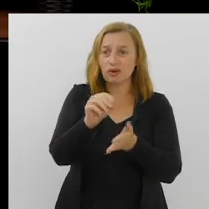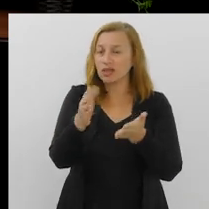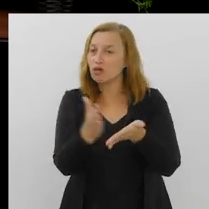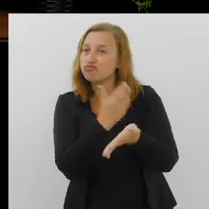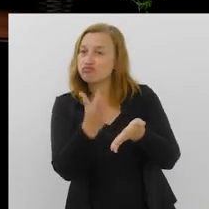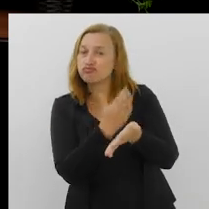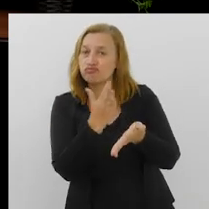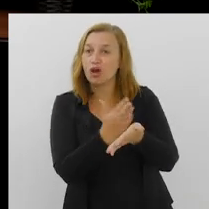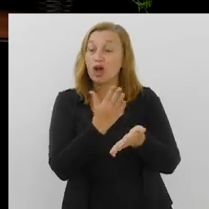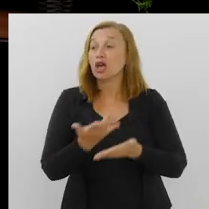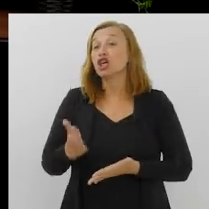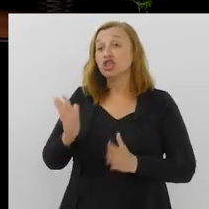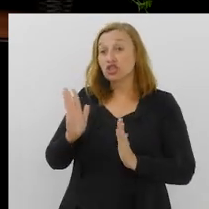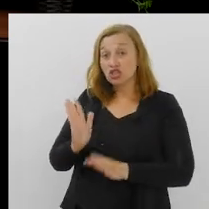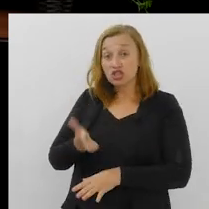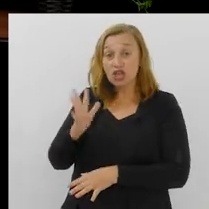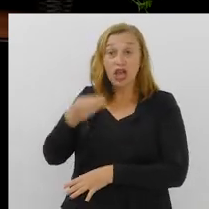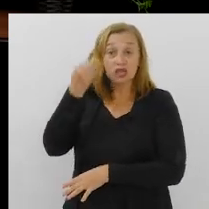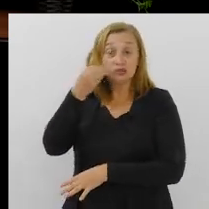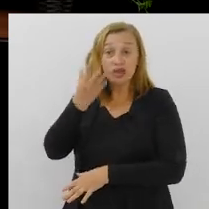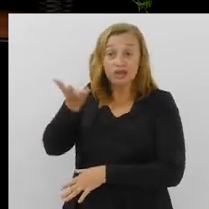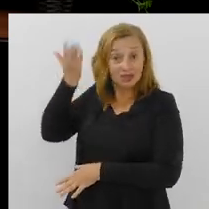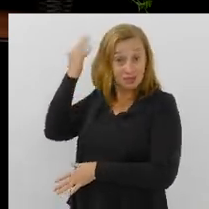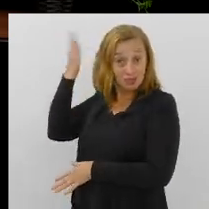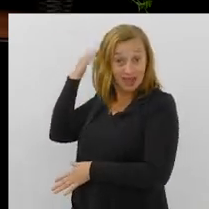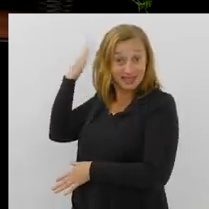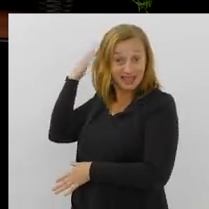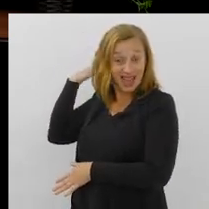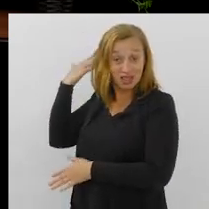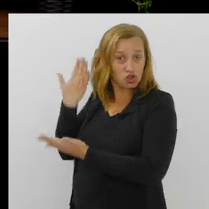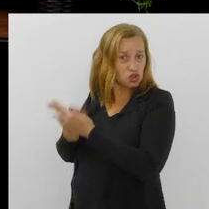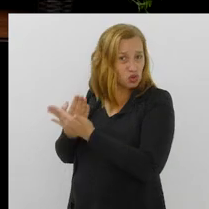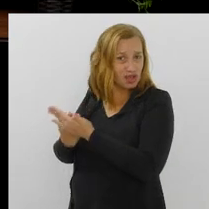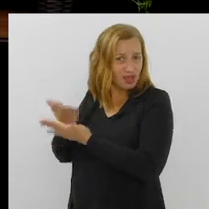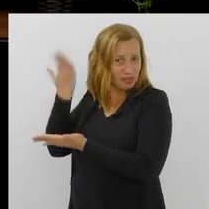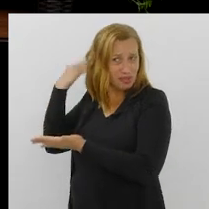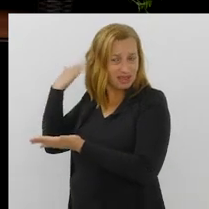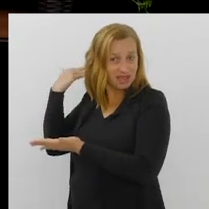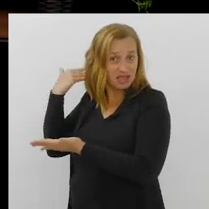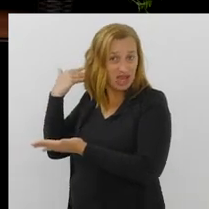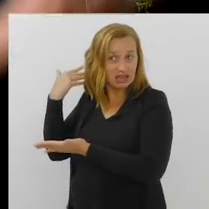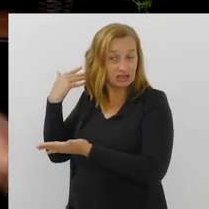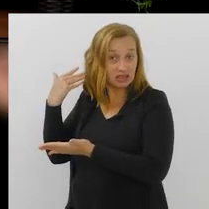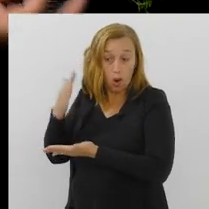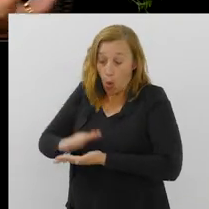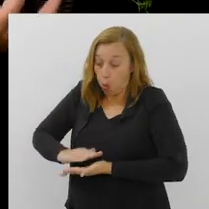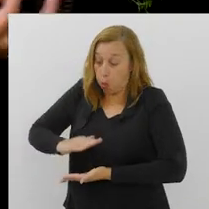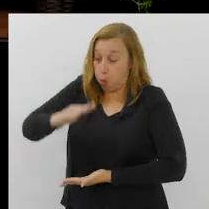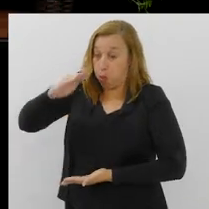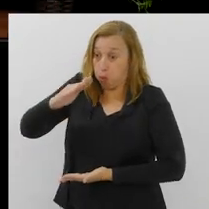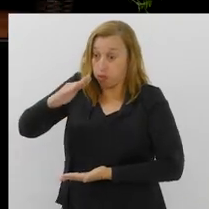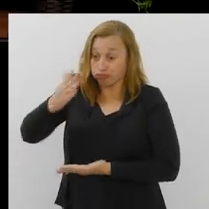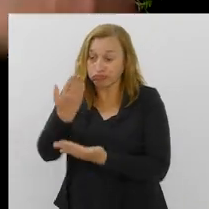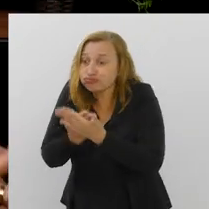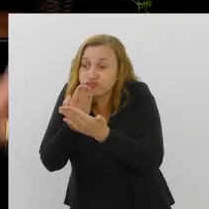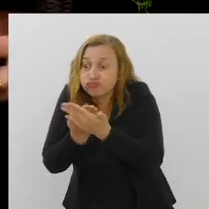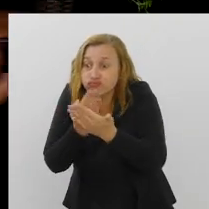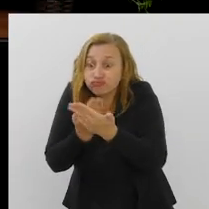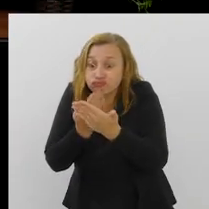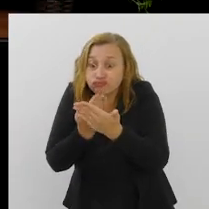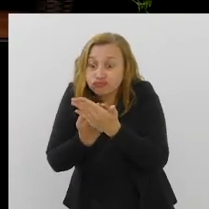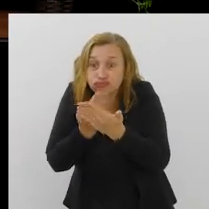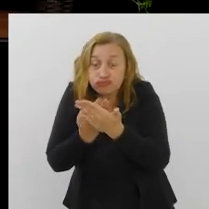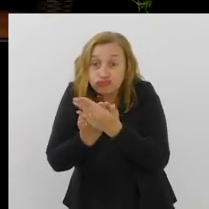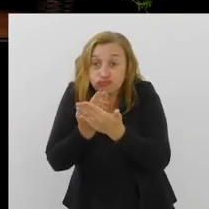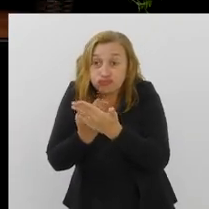os professores e advogados mais experientes estudavam aquela matéria, por exemplo, em três volumes de 400 páginas